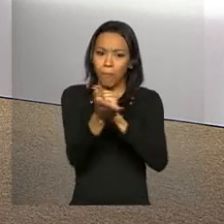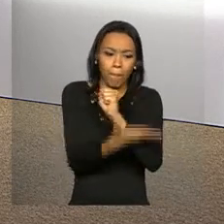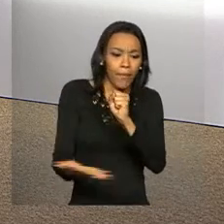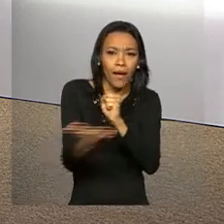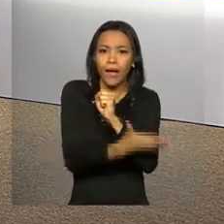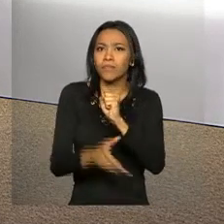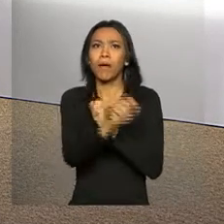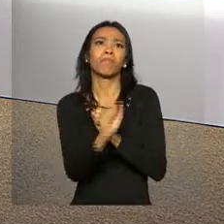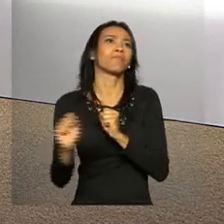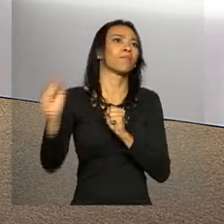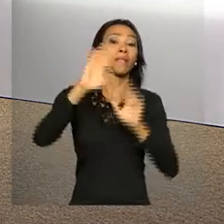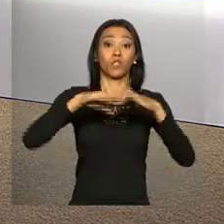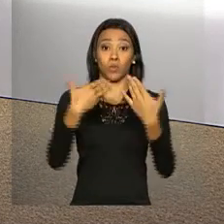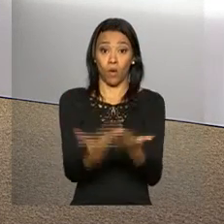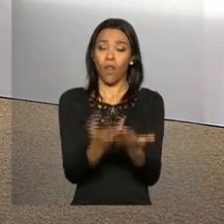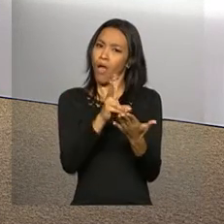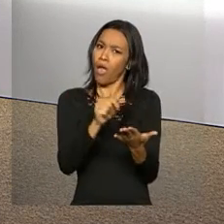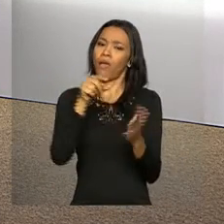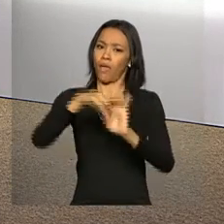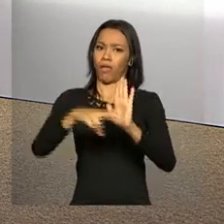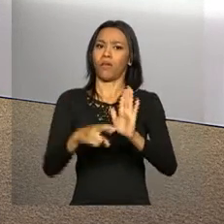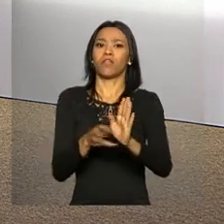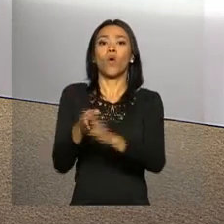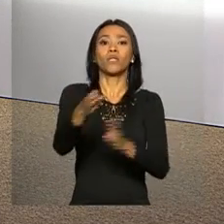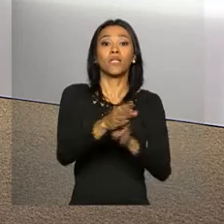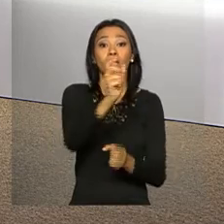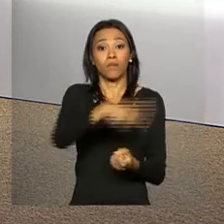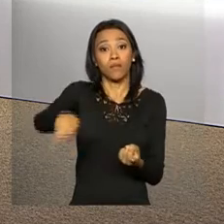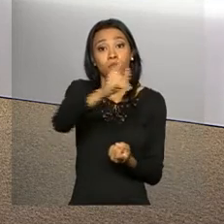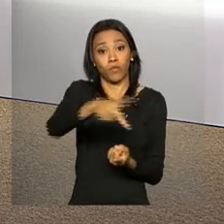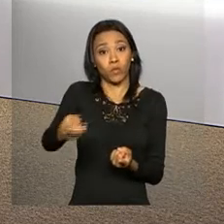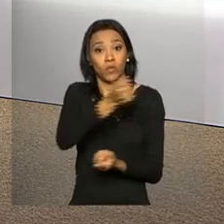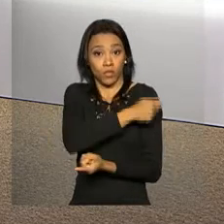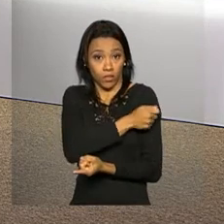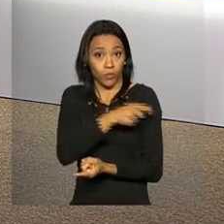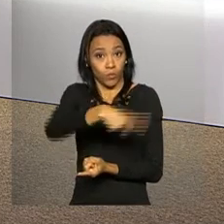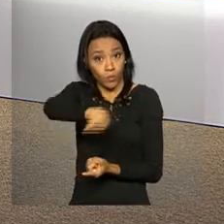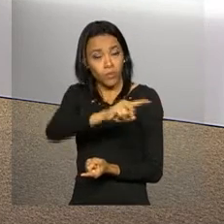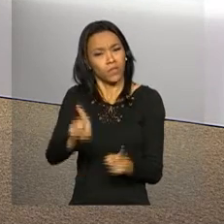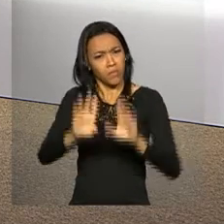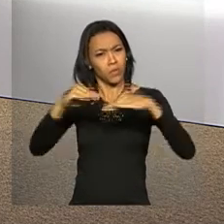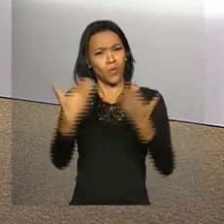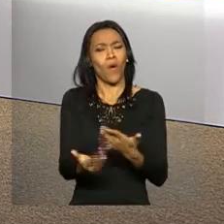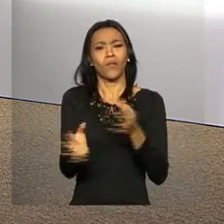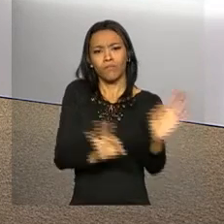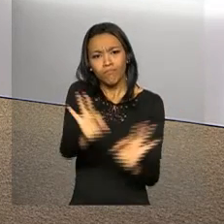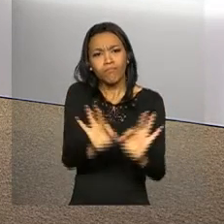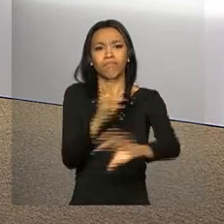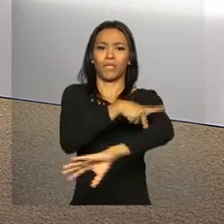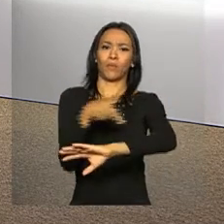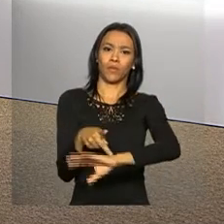Curricular é um conjunto de normas que vai orientar as escolas, os professores e os sistemas educacionais na gestão pedagógica.